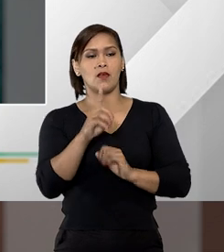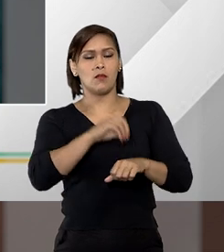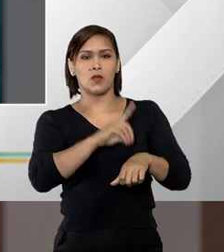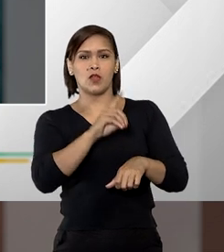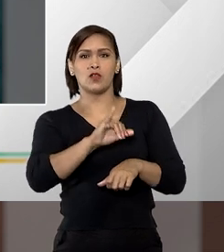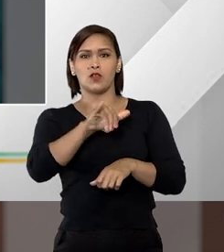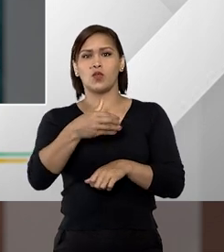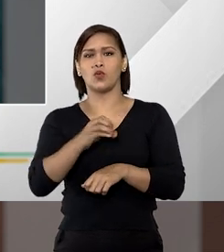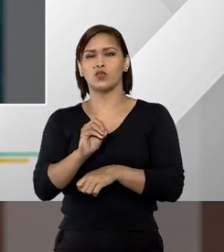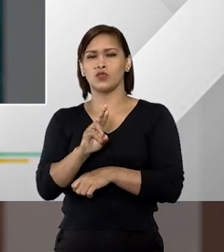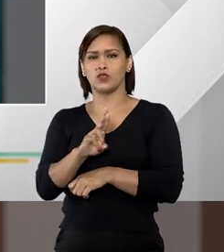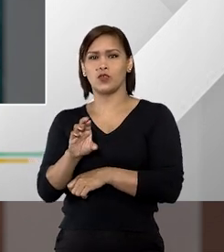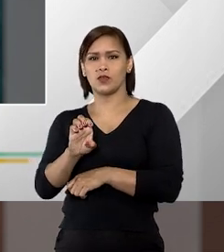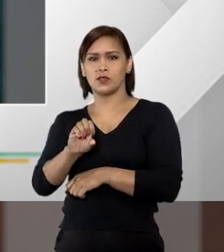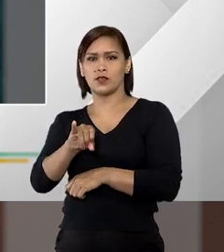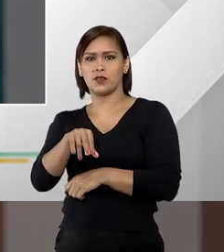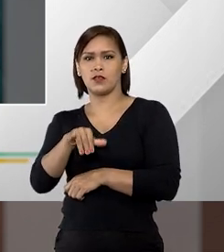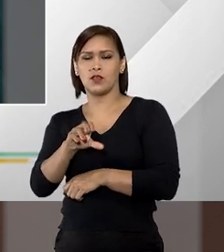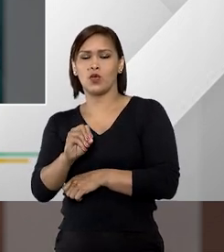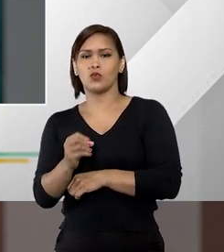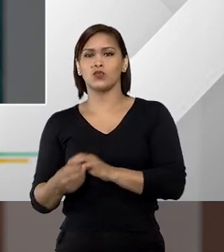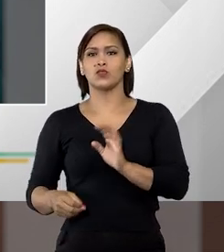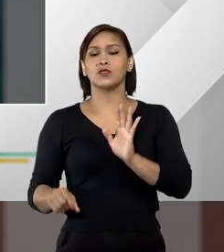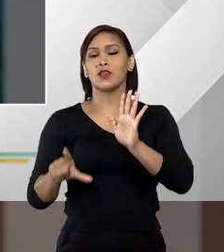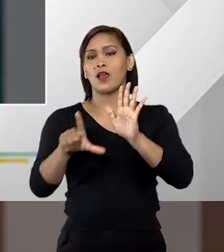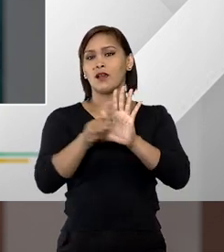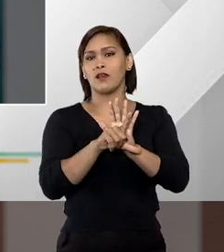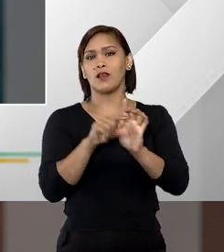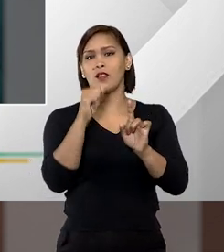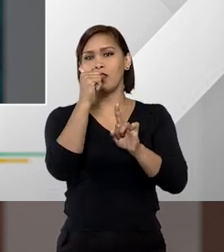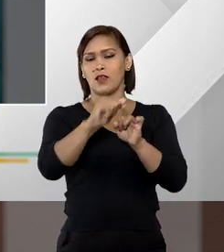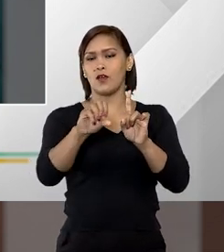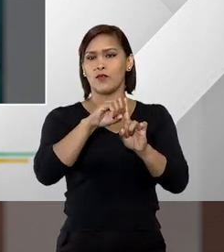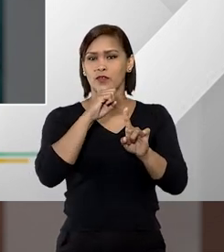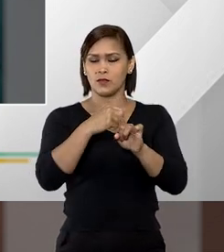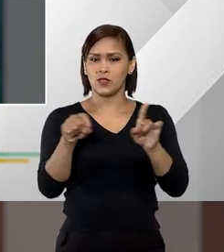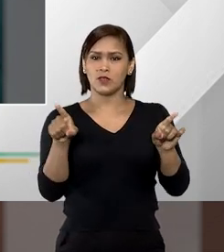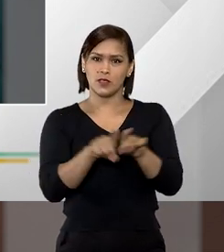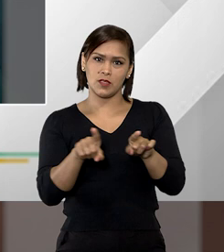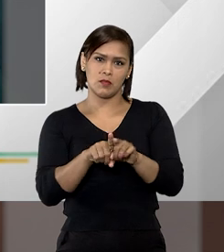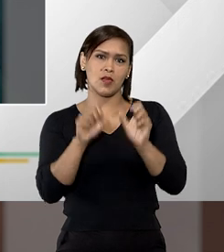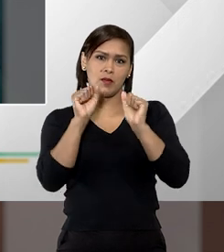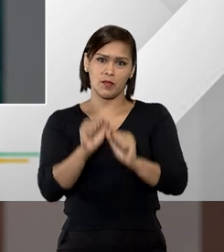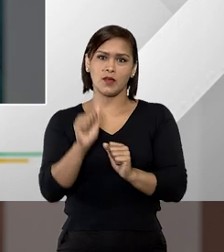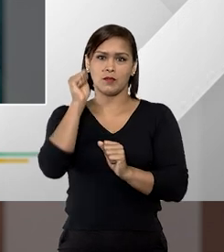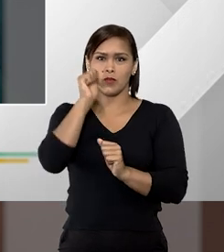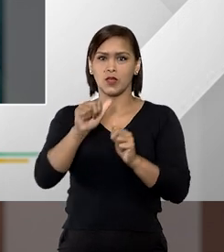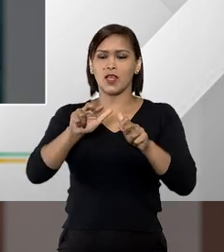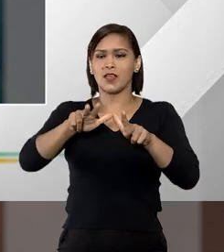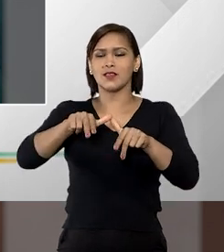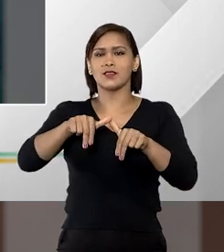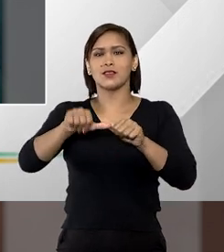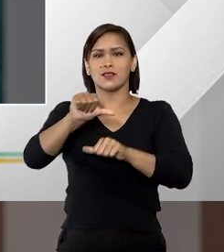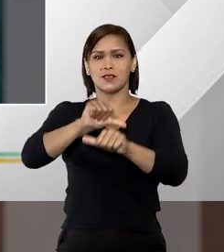doutor Jorge Nildo se a lei do feminicídio vale também para mulheres trans